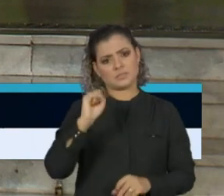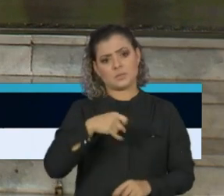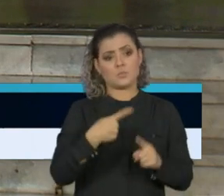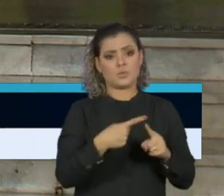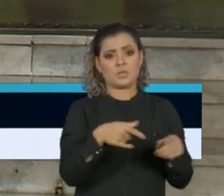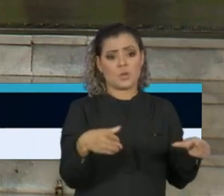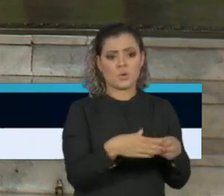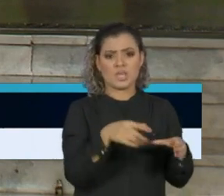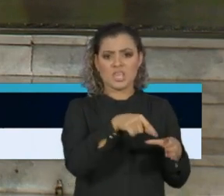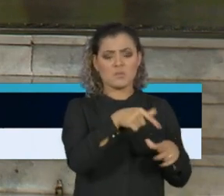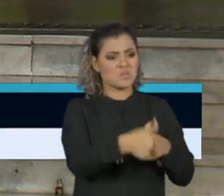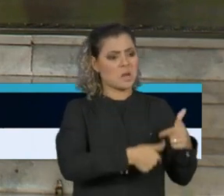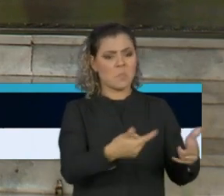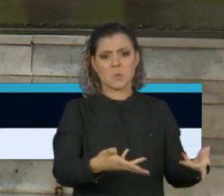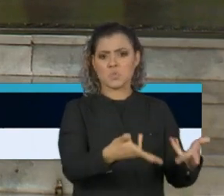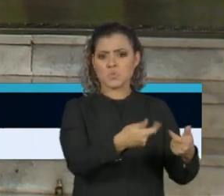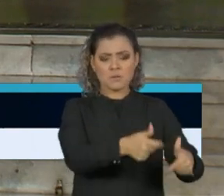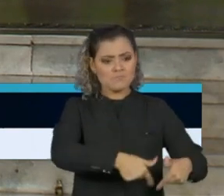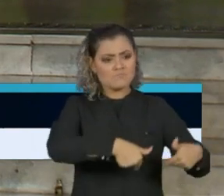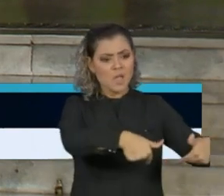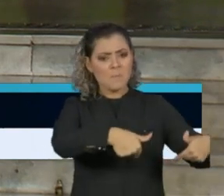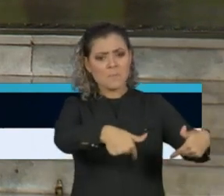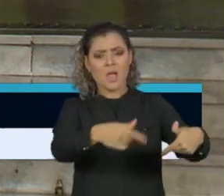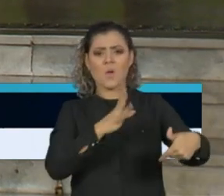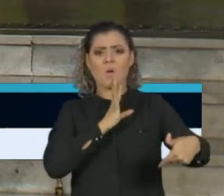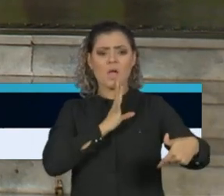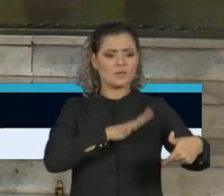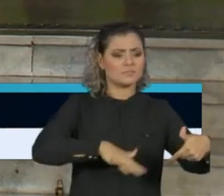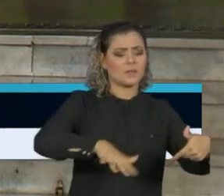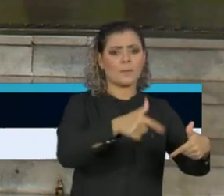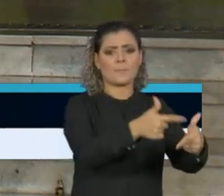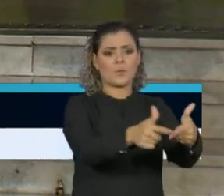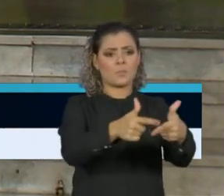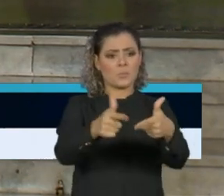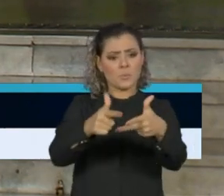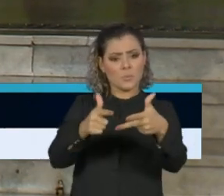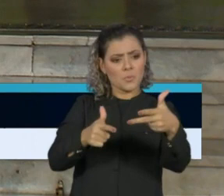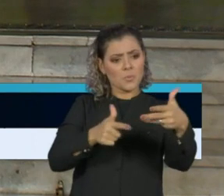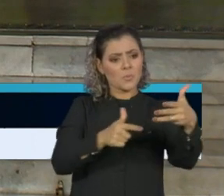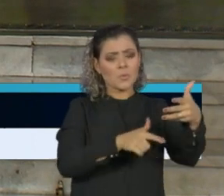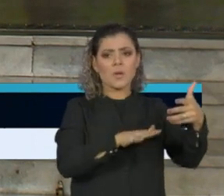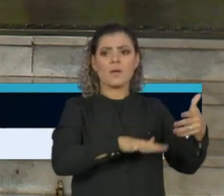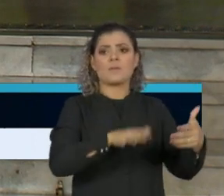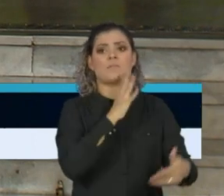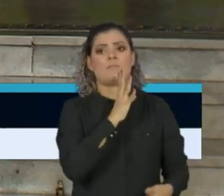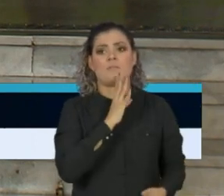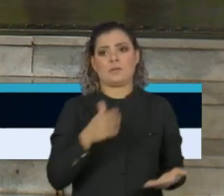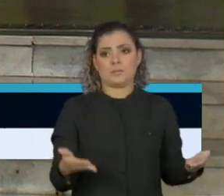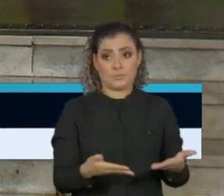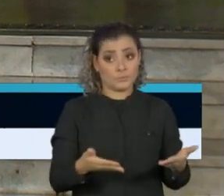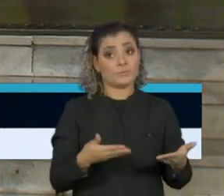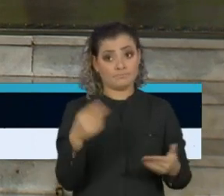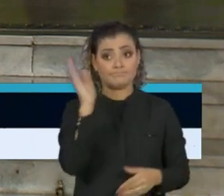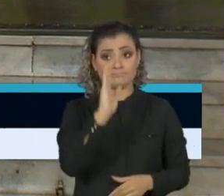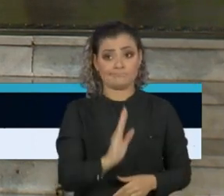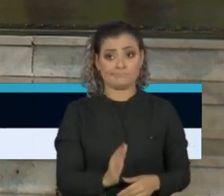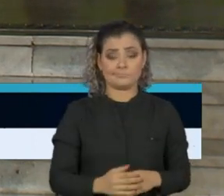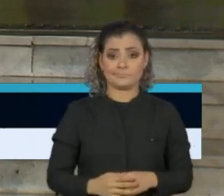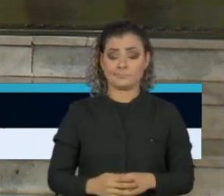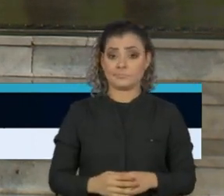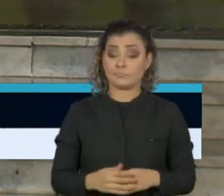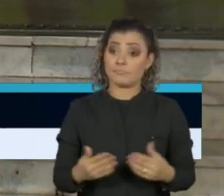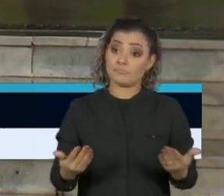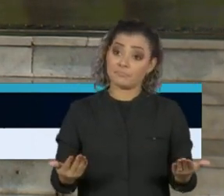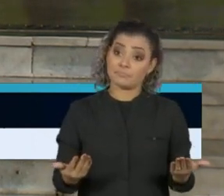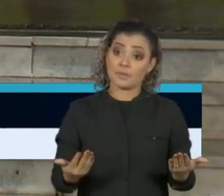engajada e conhece profundamente os problemas que nós estamos vivendo agora no país. E